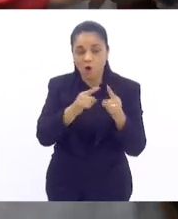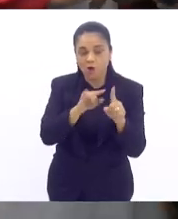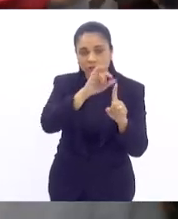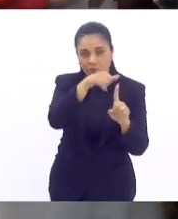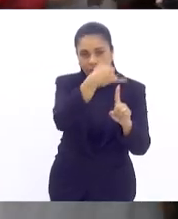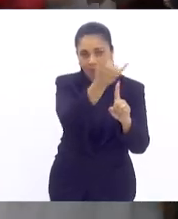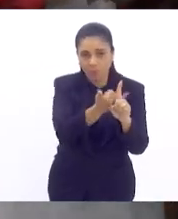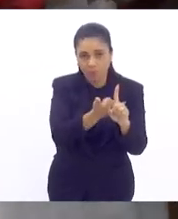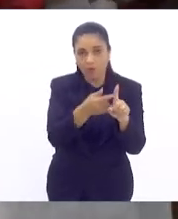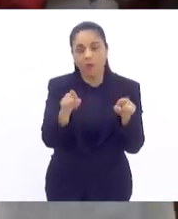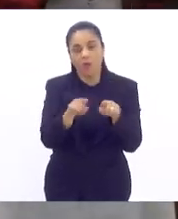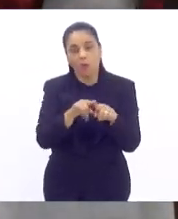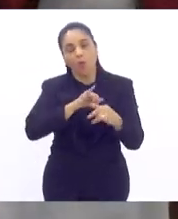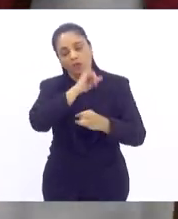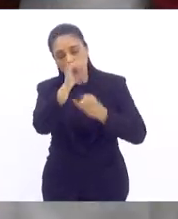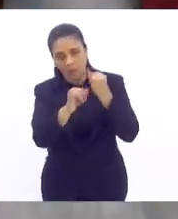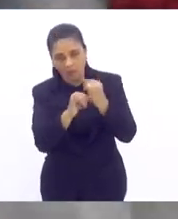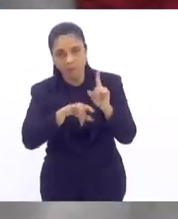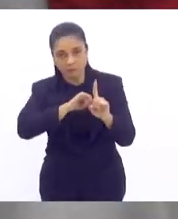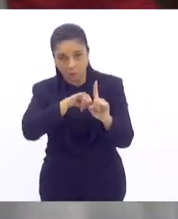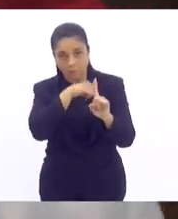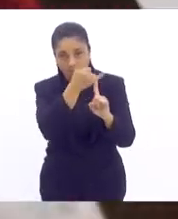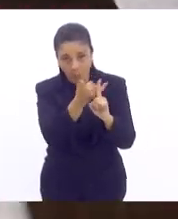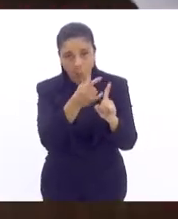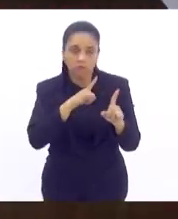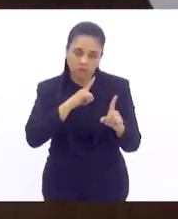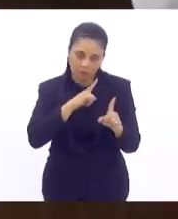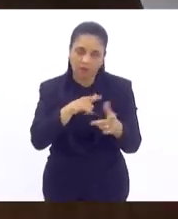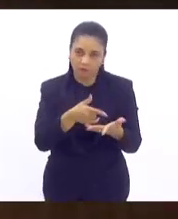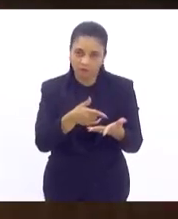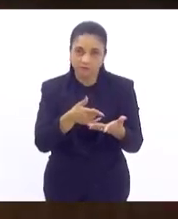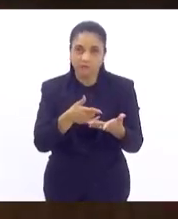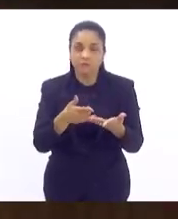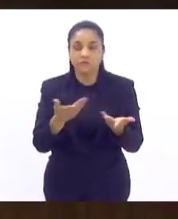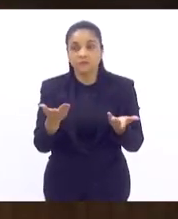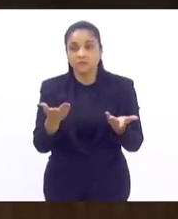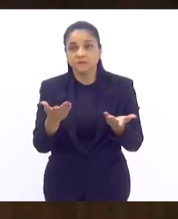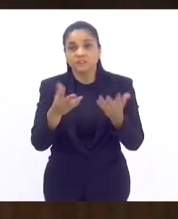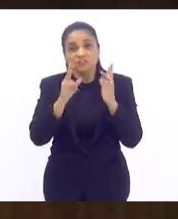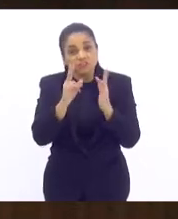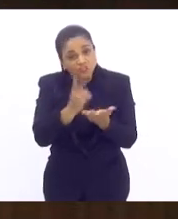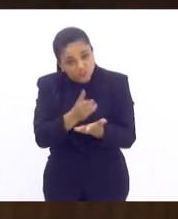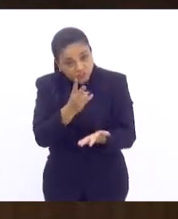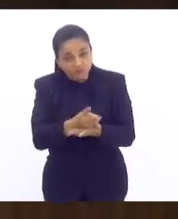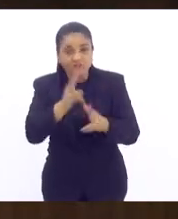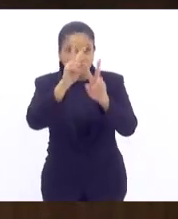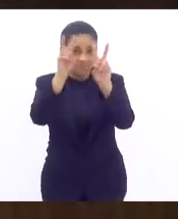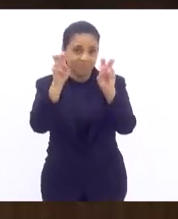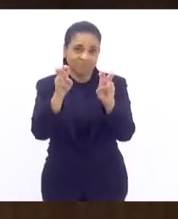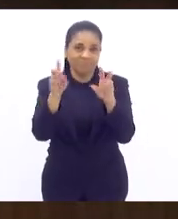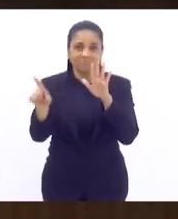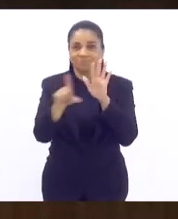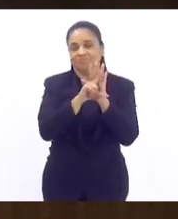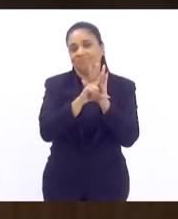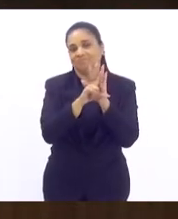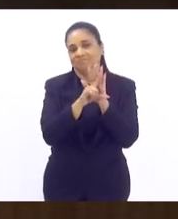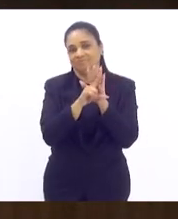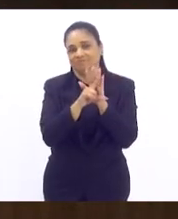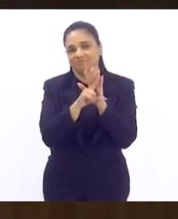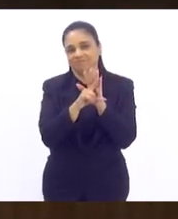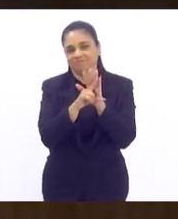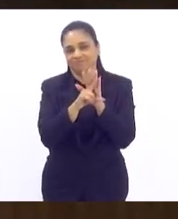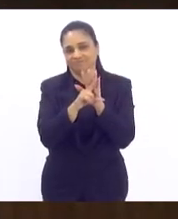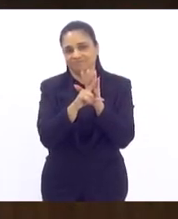o cyberbullying. É abrangente. Então, já existe a lei. Já existe a lei.